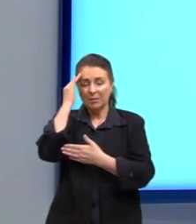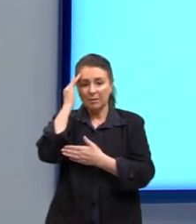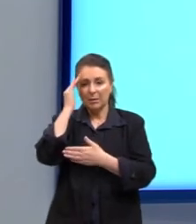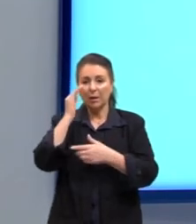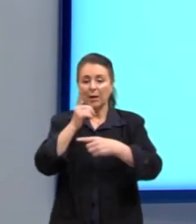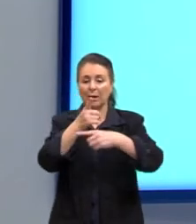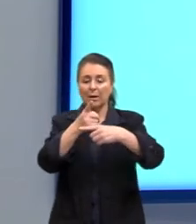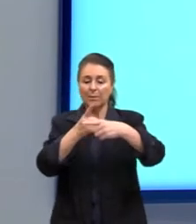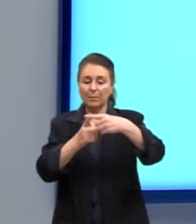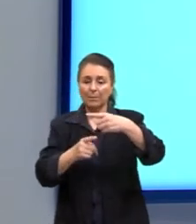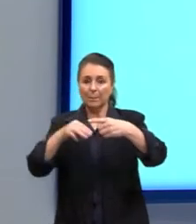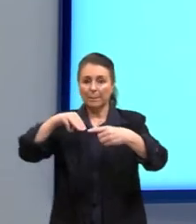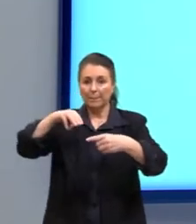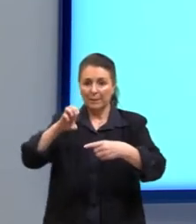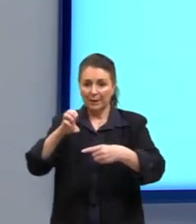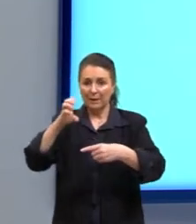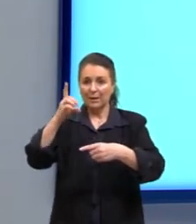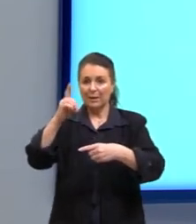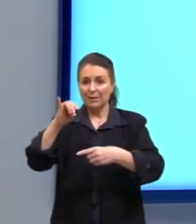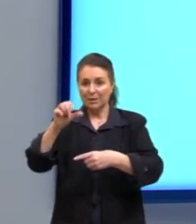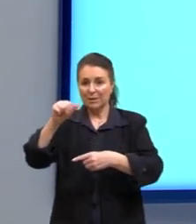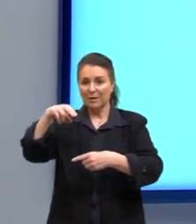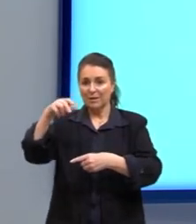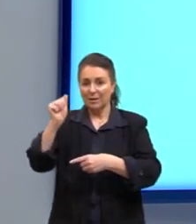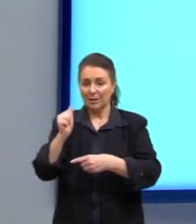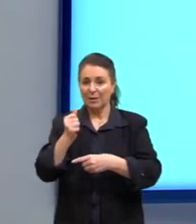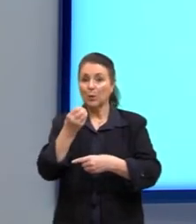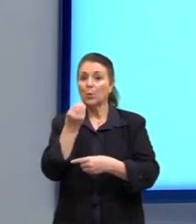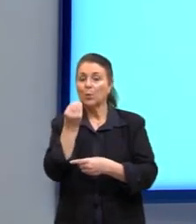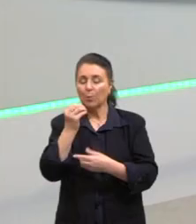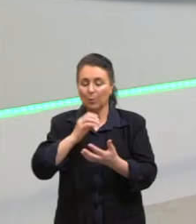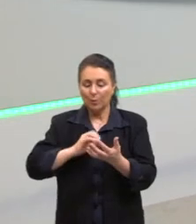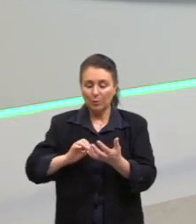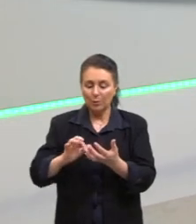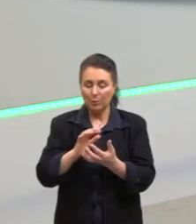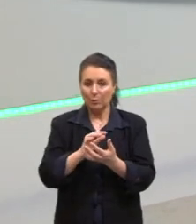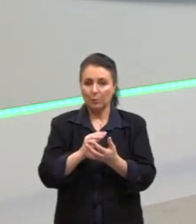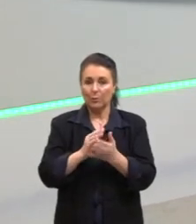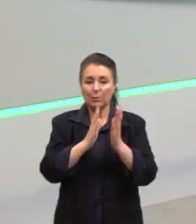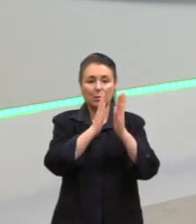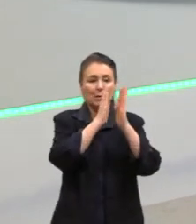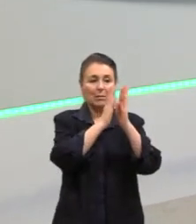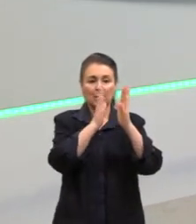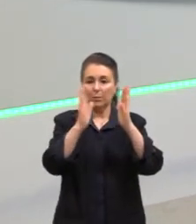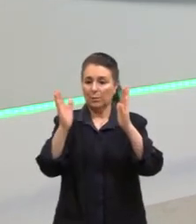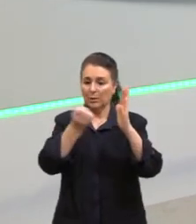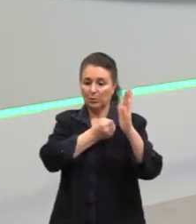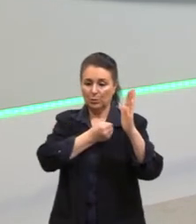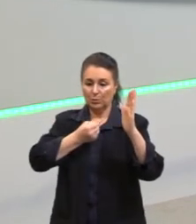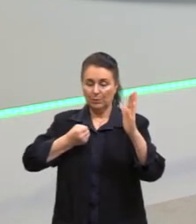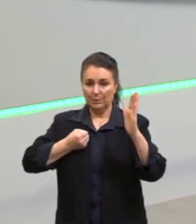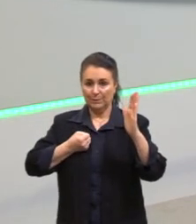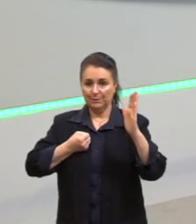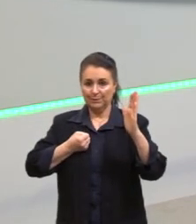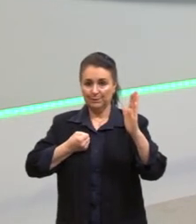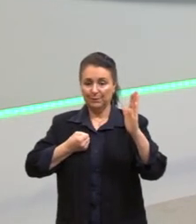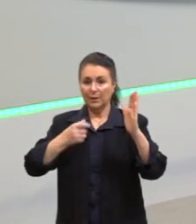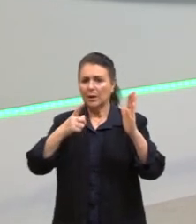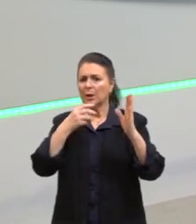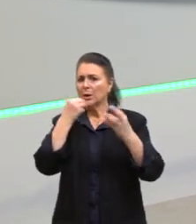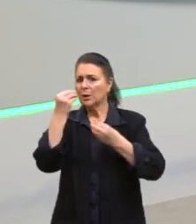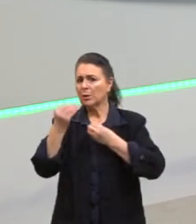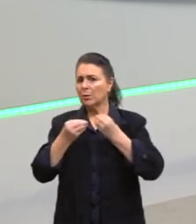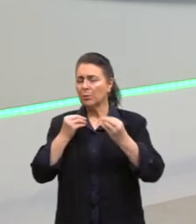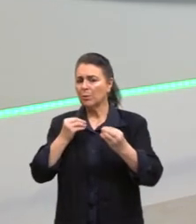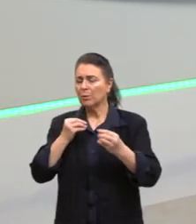a mediana, como eu calculo ela. Então, aqui nós temos uma sequência de números, tá? E aí, como é que eu vou